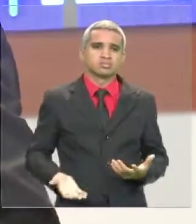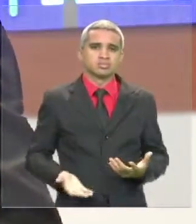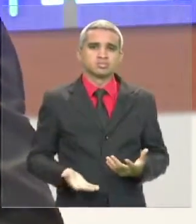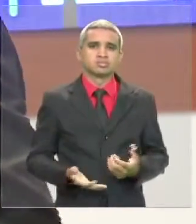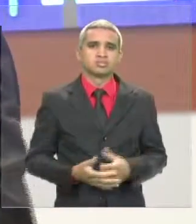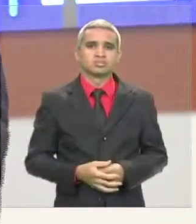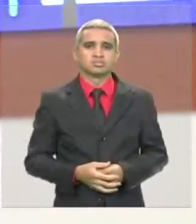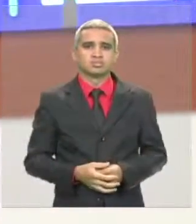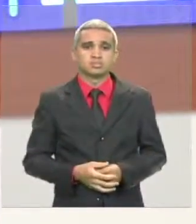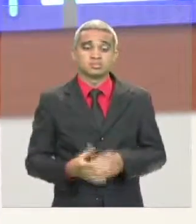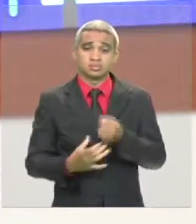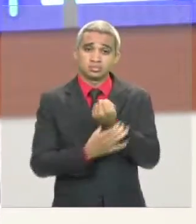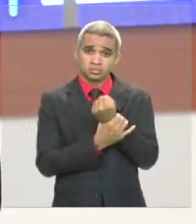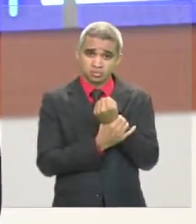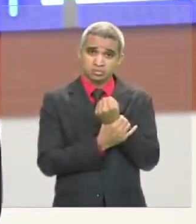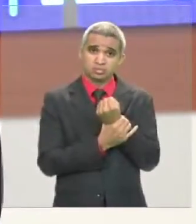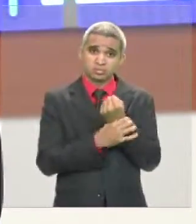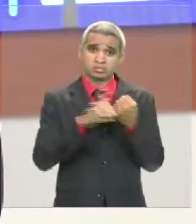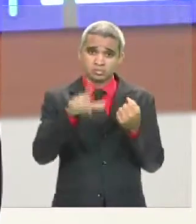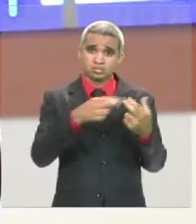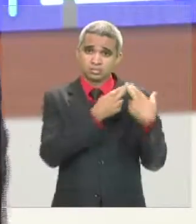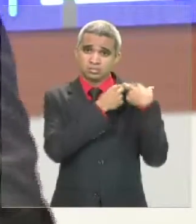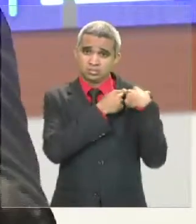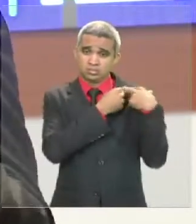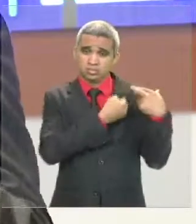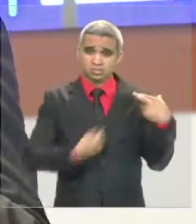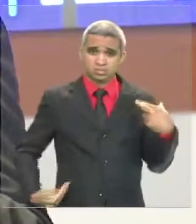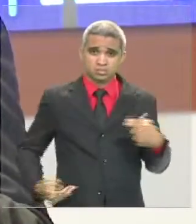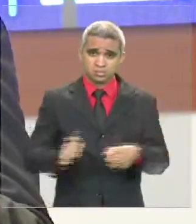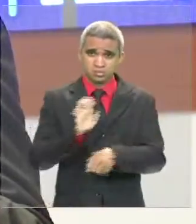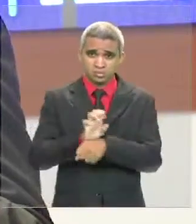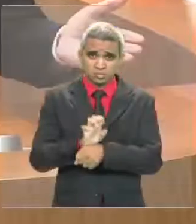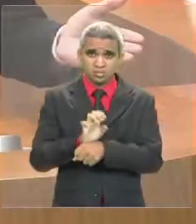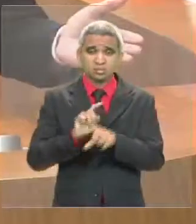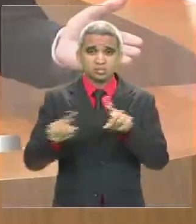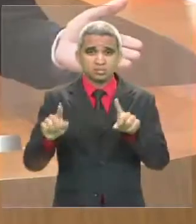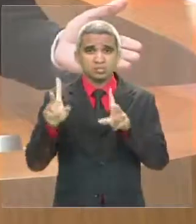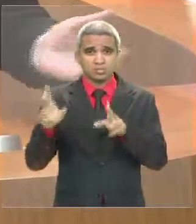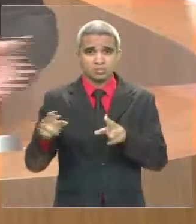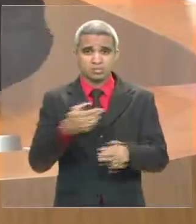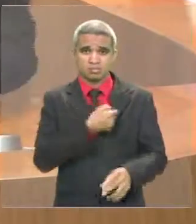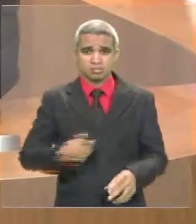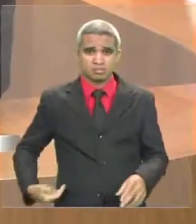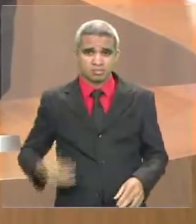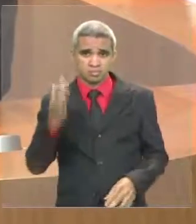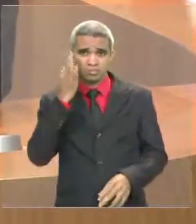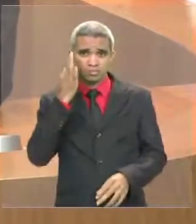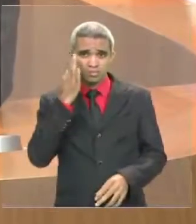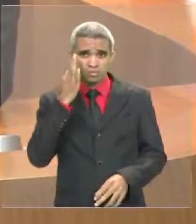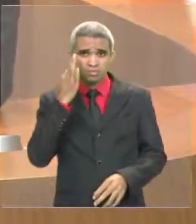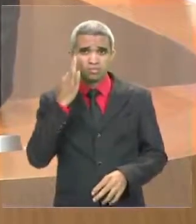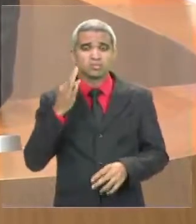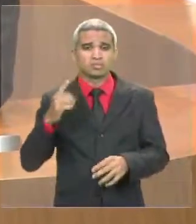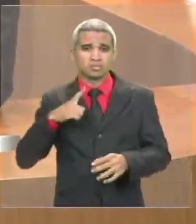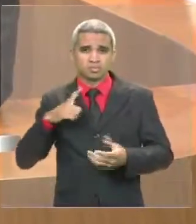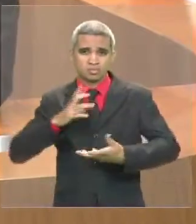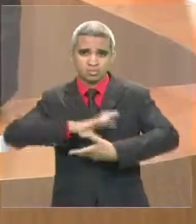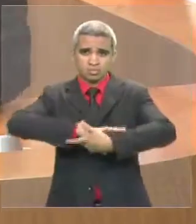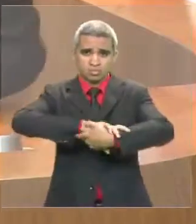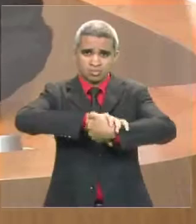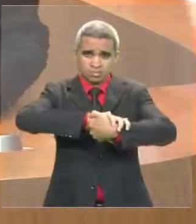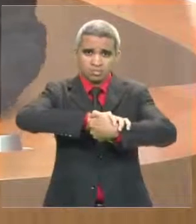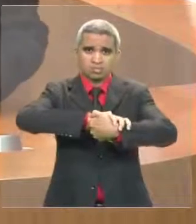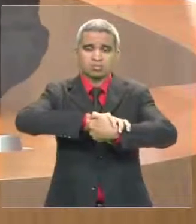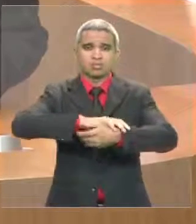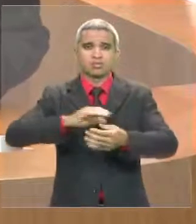segurança ostensiva é de responsabilidade do governo estadual, mas, assim como o Flávio Dino, do PCdoB, que oferece a parceria para asfaltar ruas,